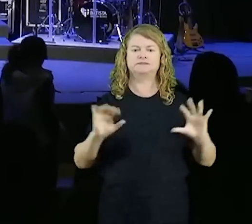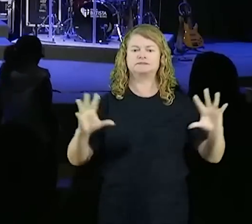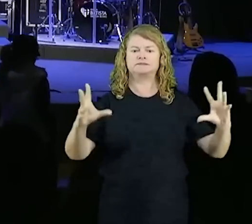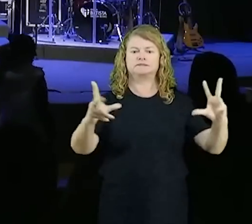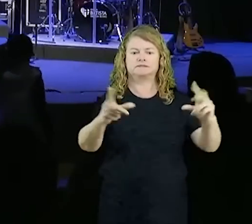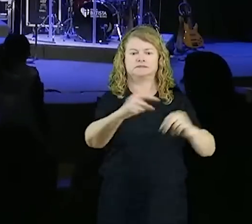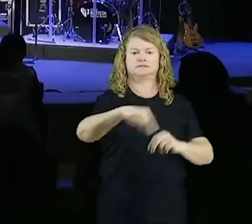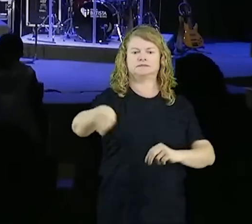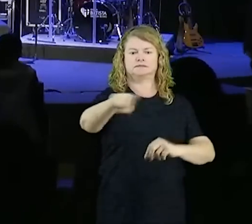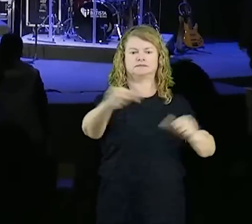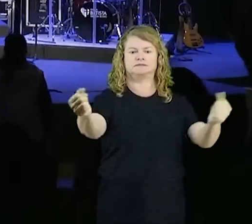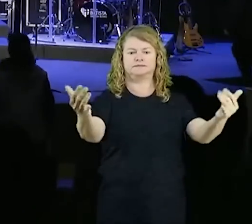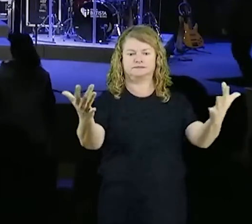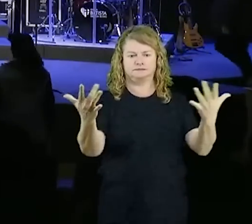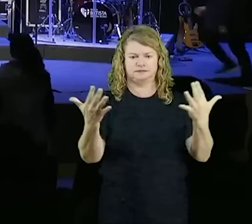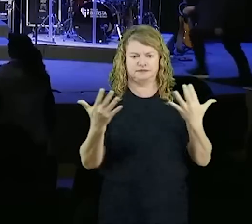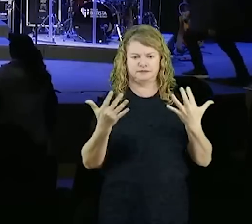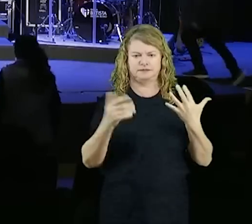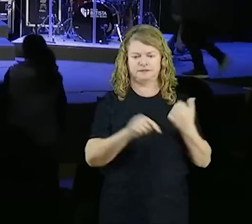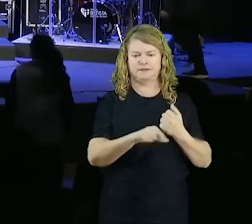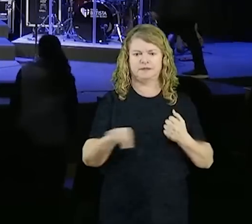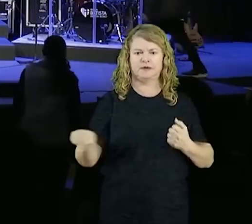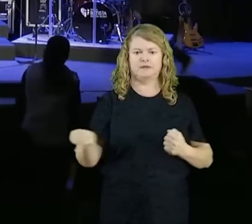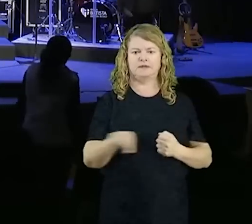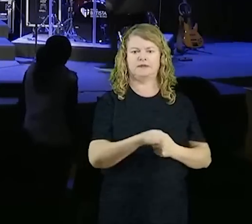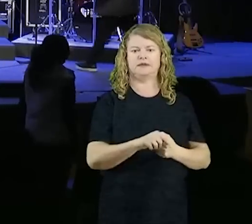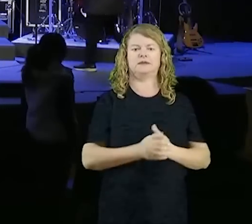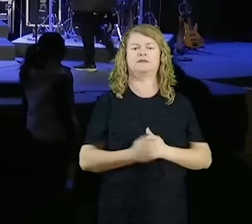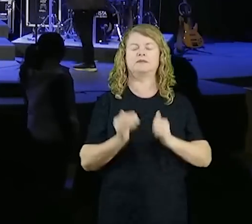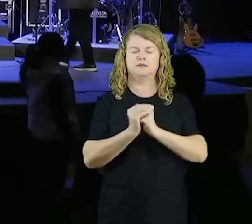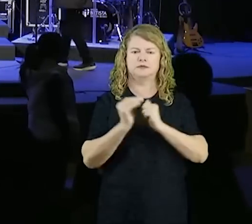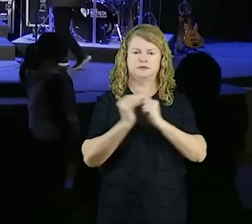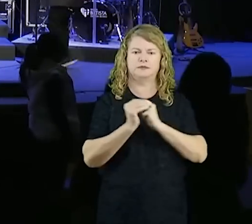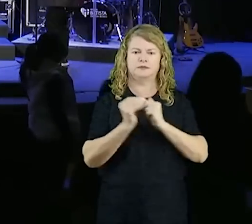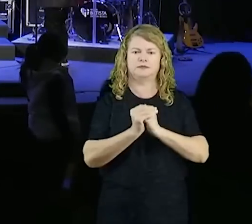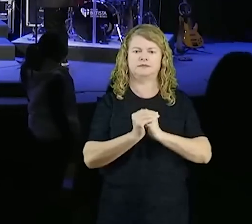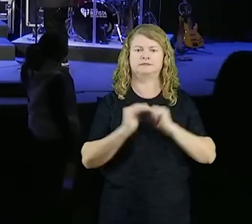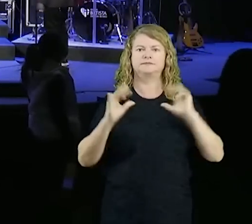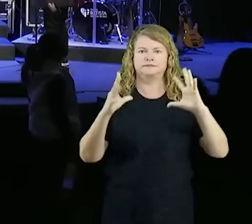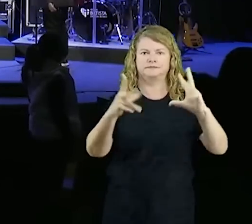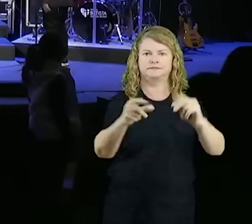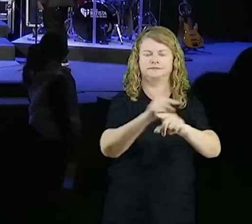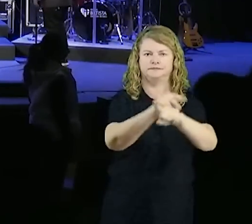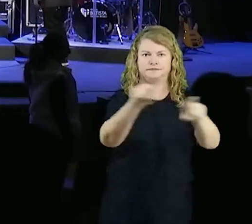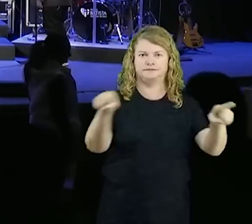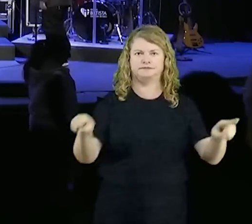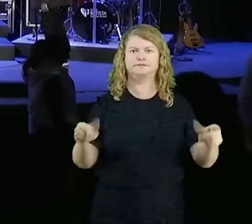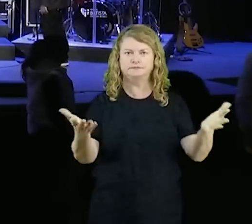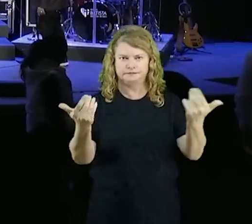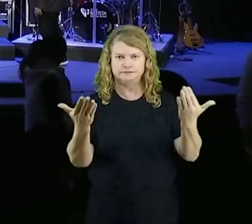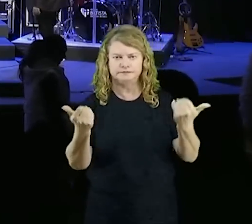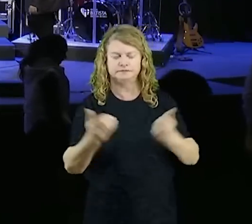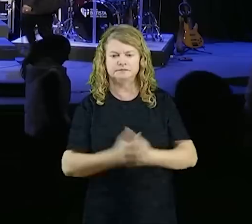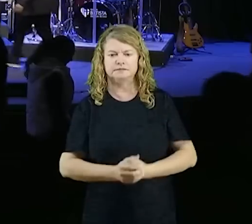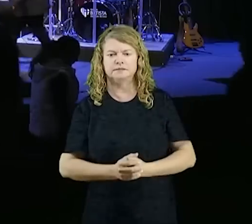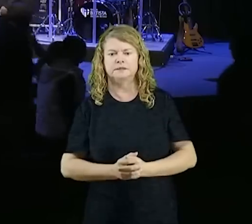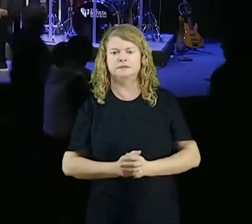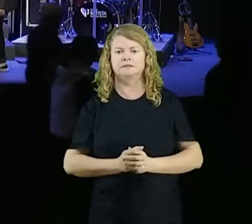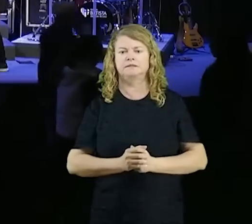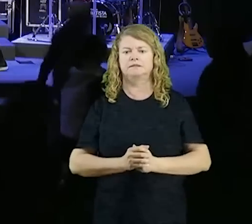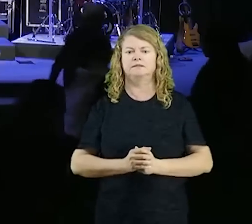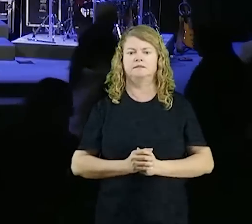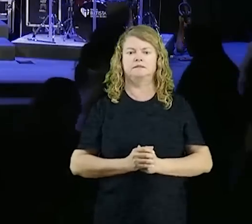aqui à frente, sai do seu lugar, vem cá, vamos orar, vamos orar aqui por todos vocês, vem aqui, pode vir, vem aqui,